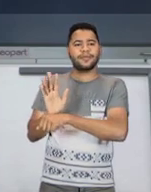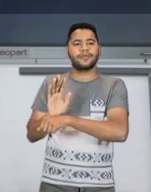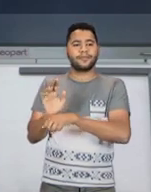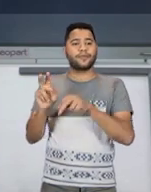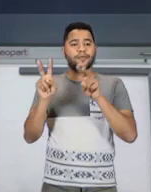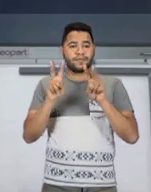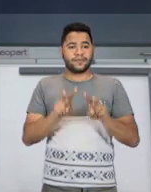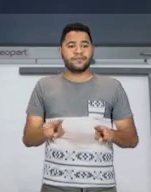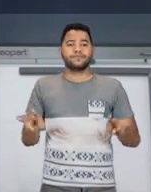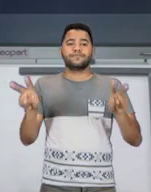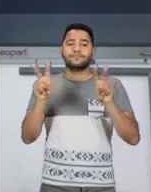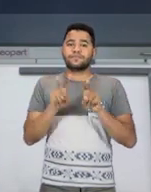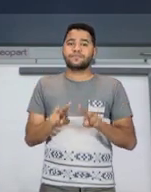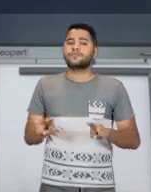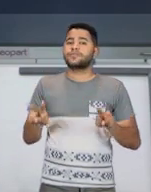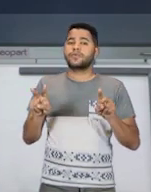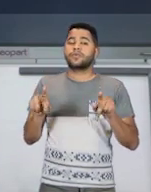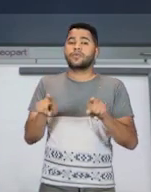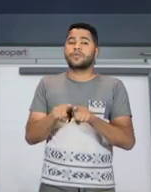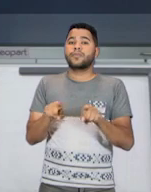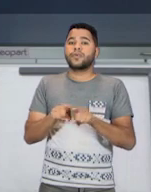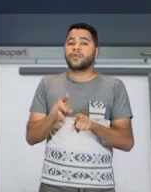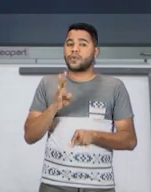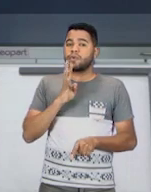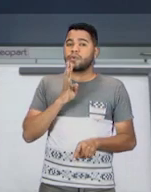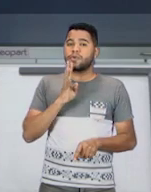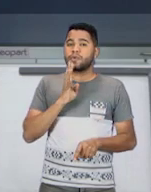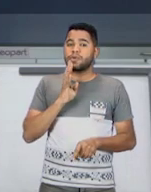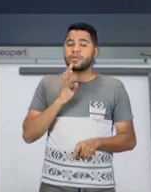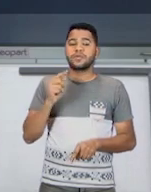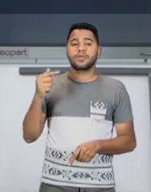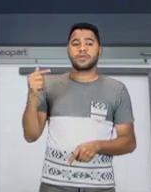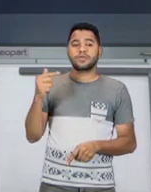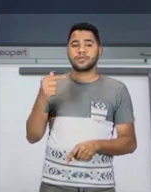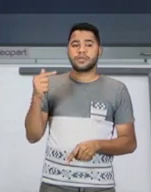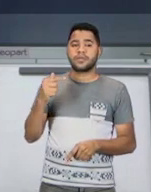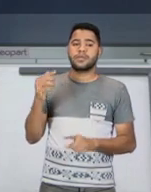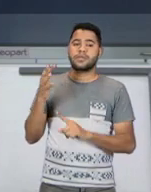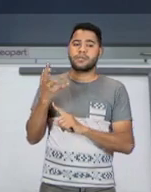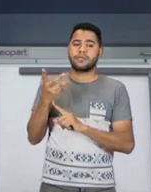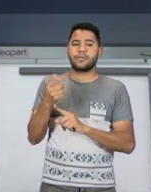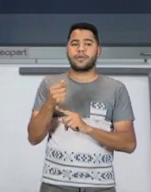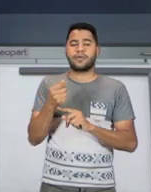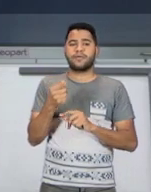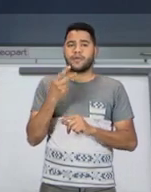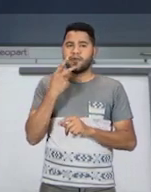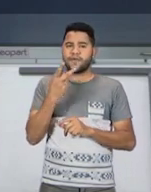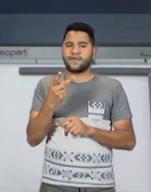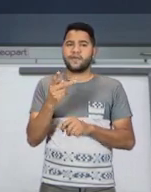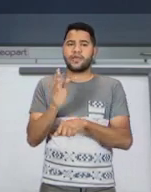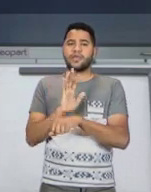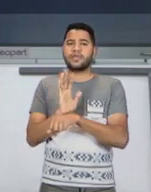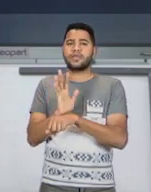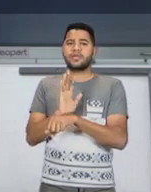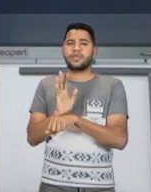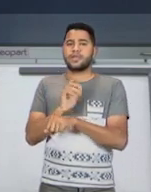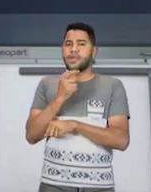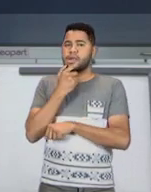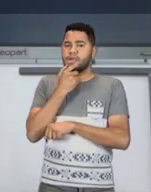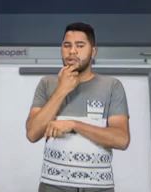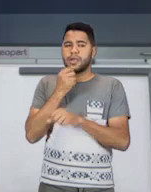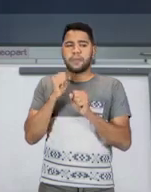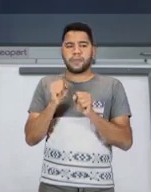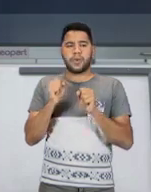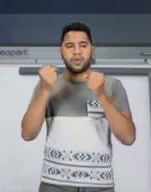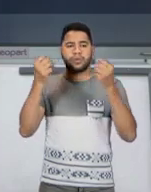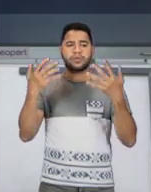visuais, chamada, conhecida também como sétima arte. Então, quando a gente vai se referir a cinema em inglês, nós podemos